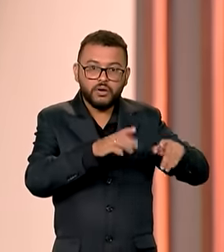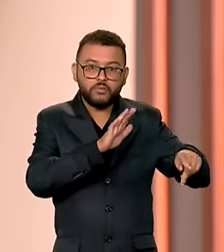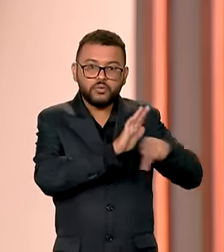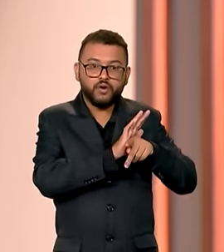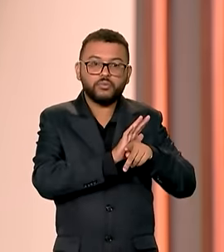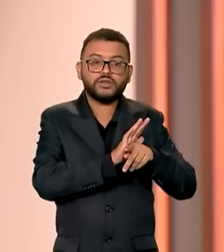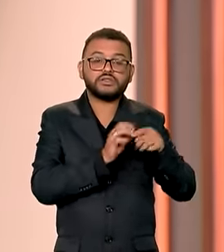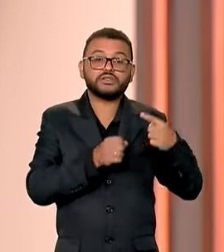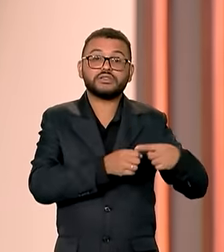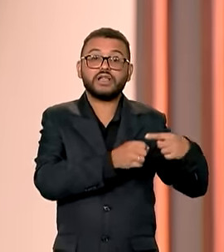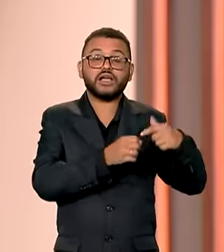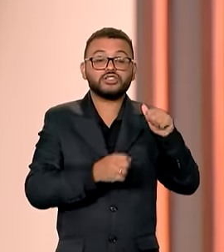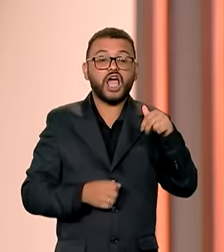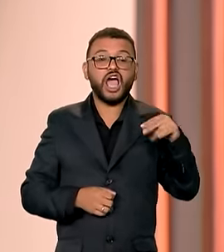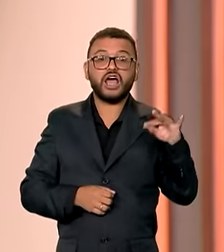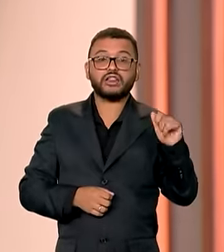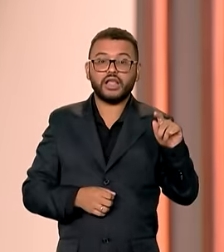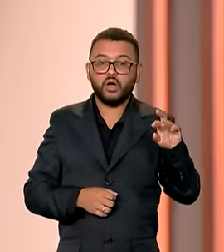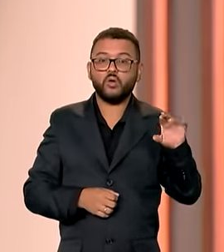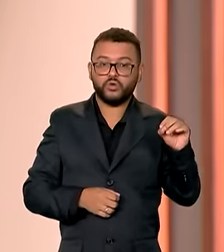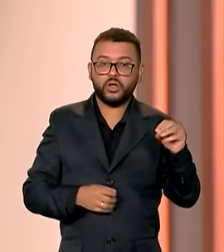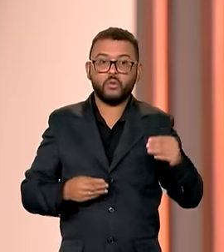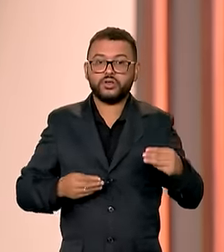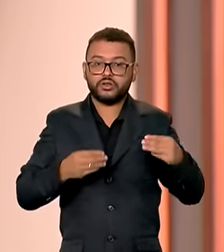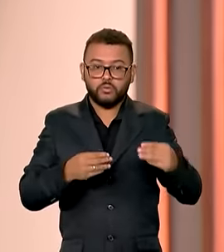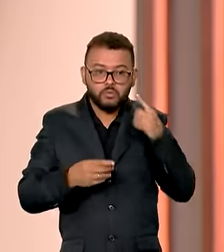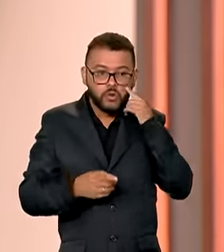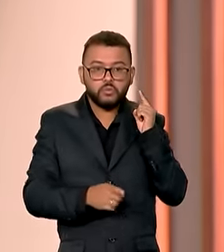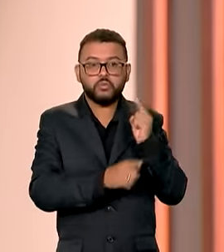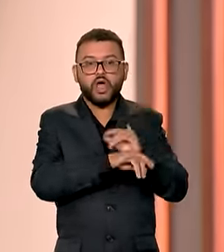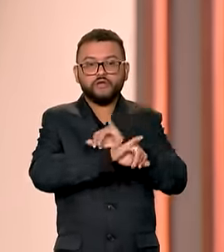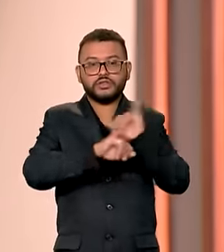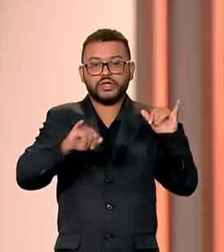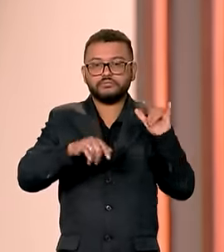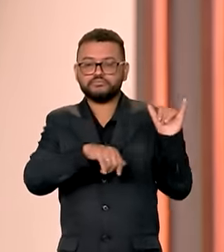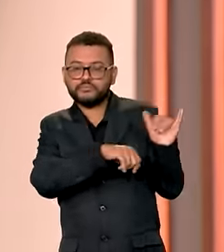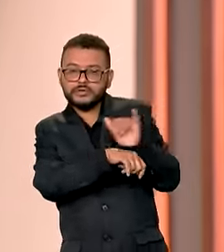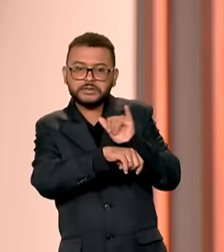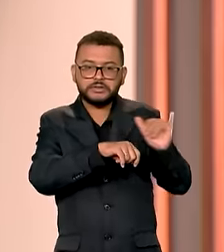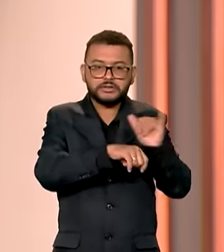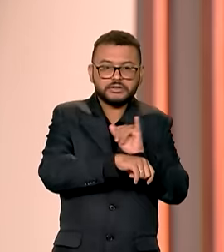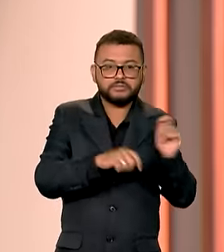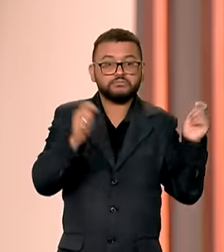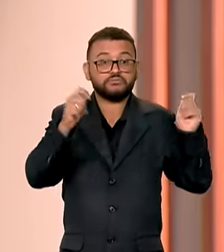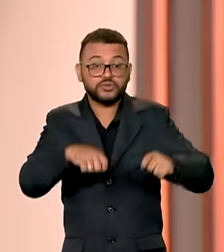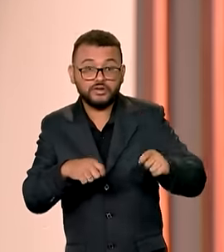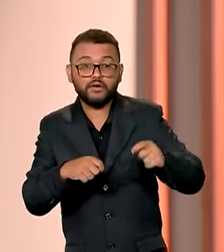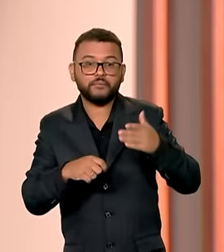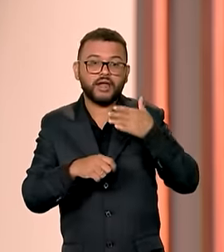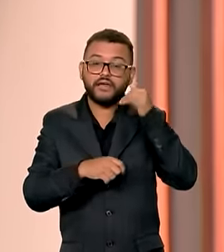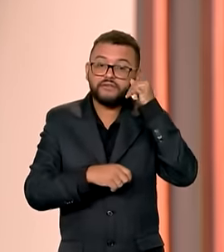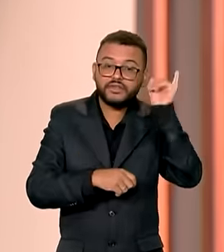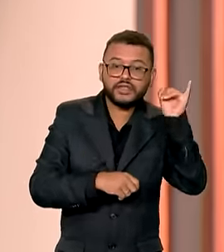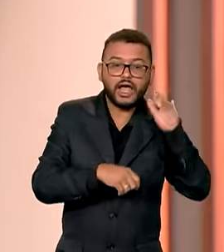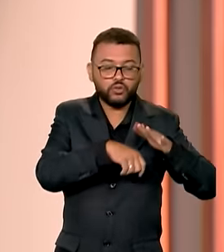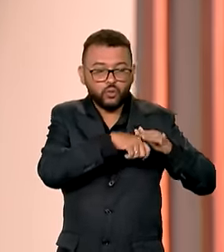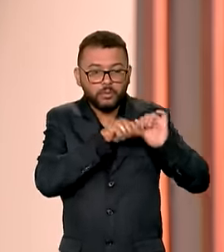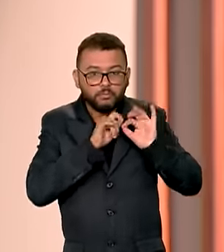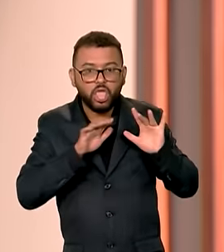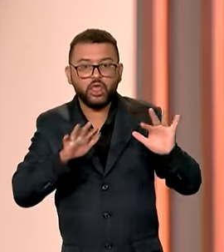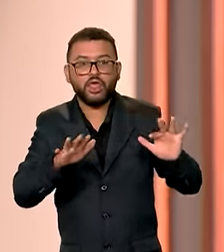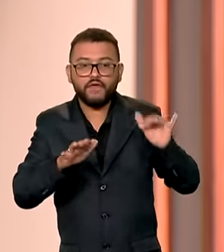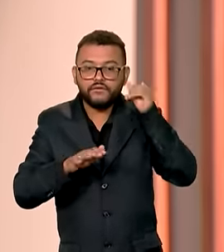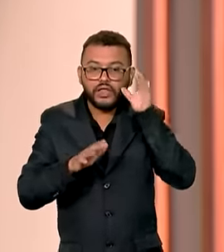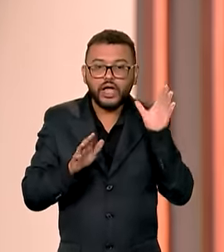Antagorda. O Ministério informou também que já está adotando todos os procedimentos para a contenção da doença